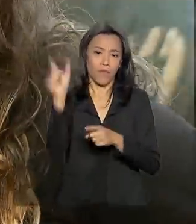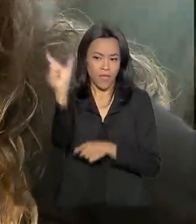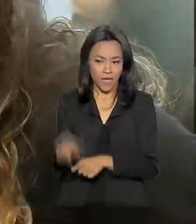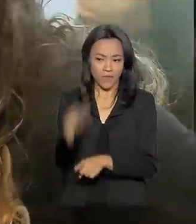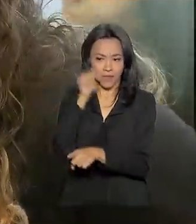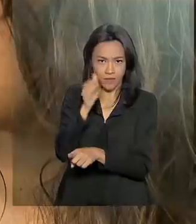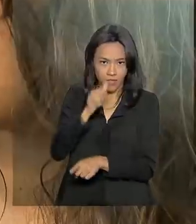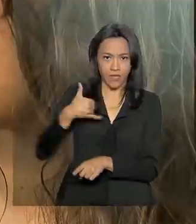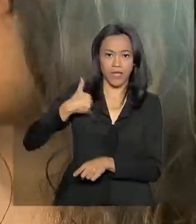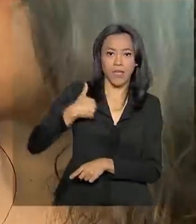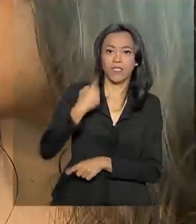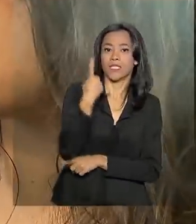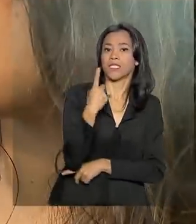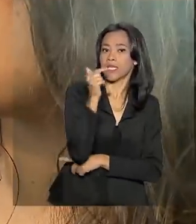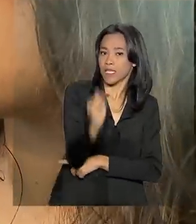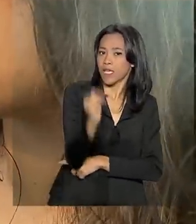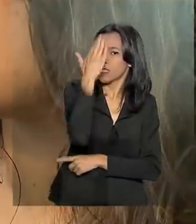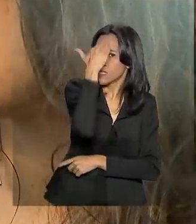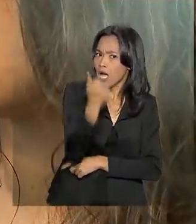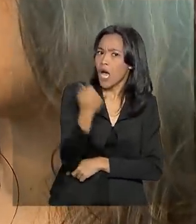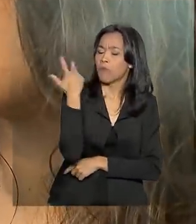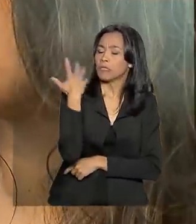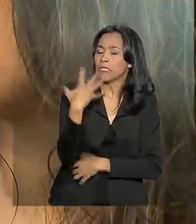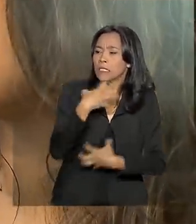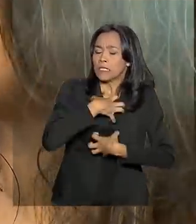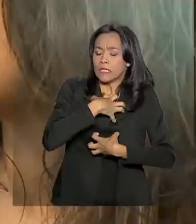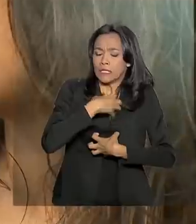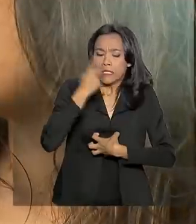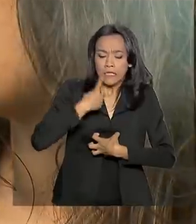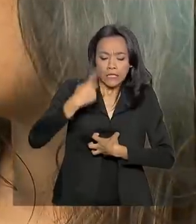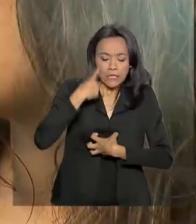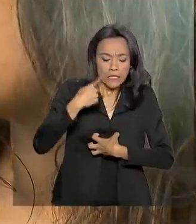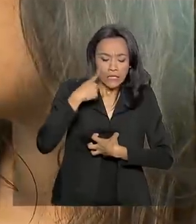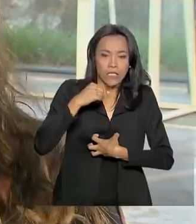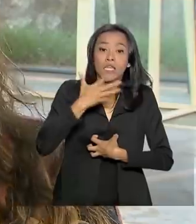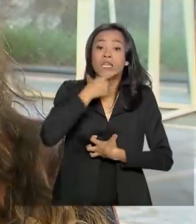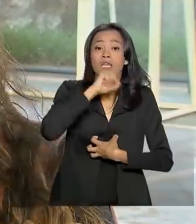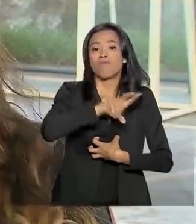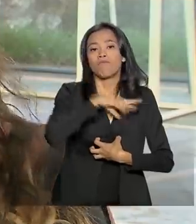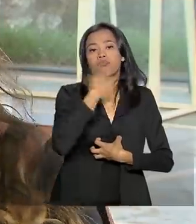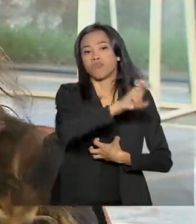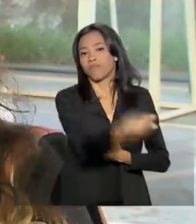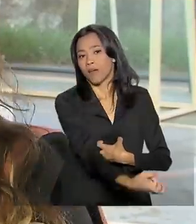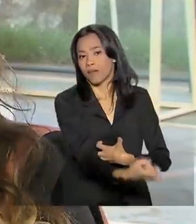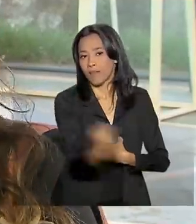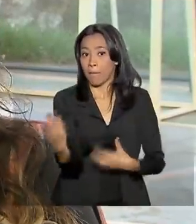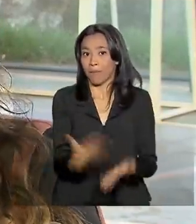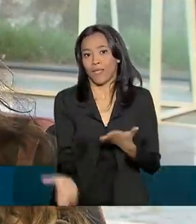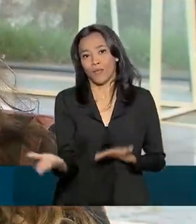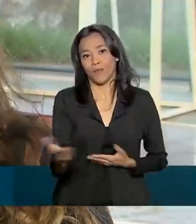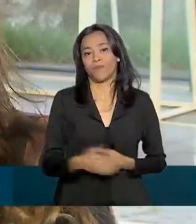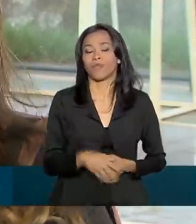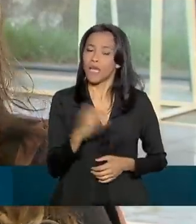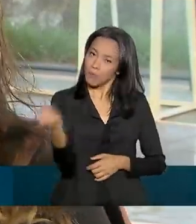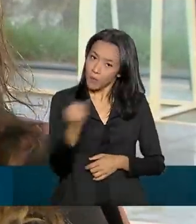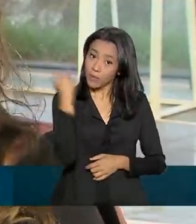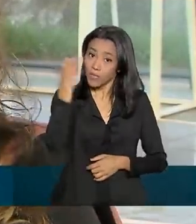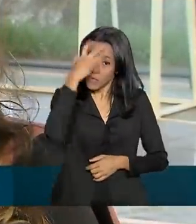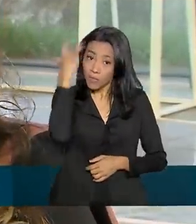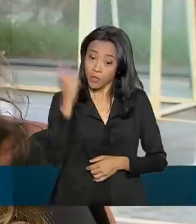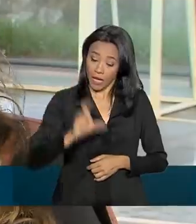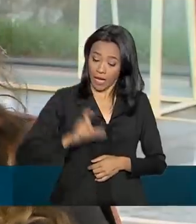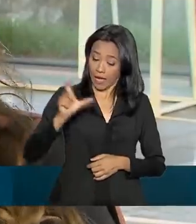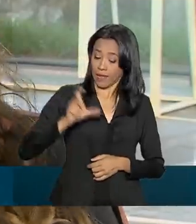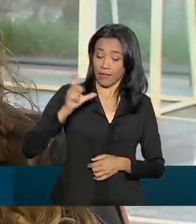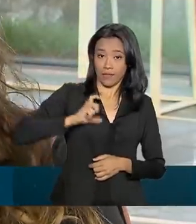17 anos, sabe a dor de perder um ente querido no acidente. É importante porque as pessoas da nossa cidade que vão tirar carteira por